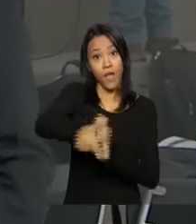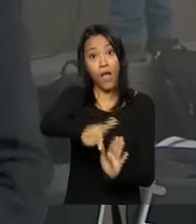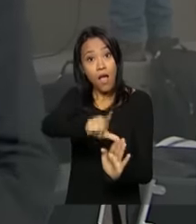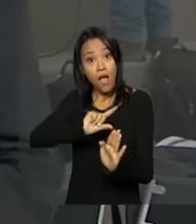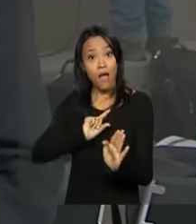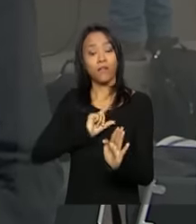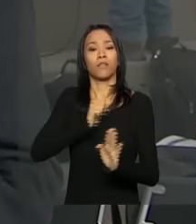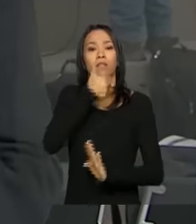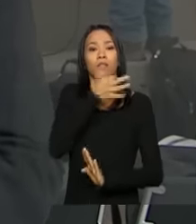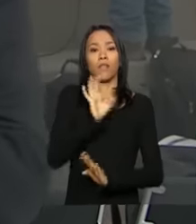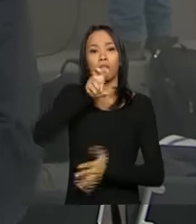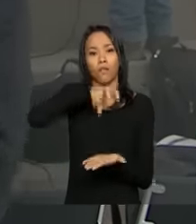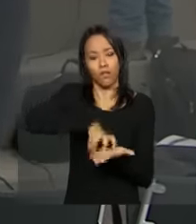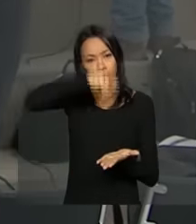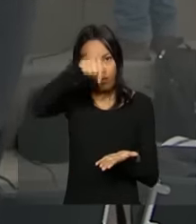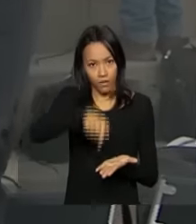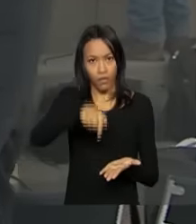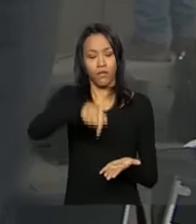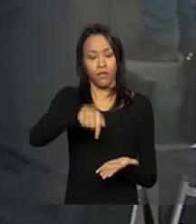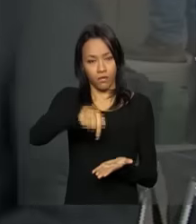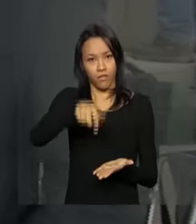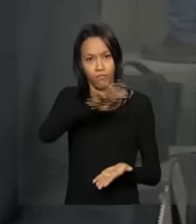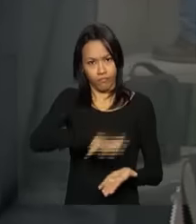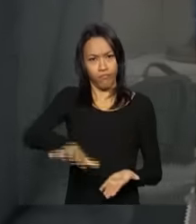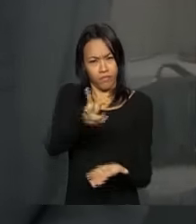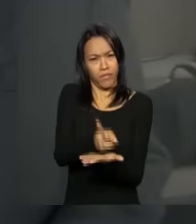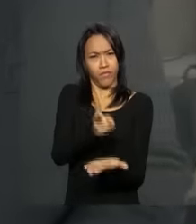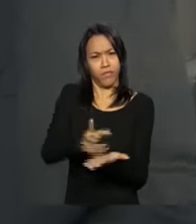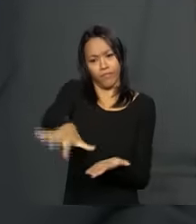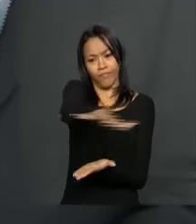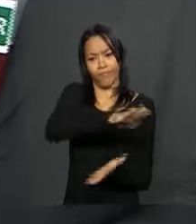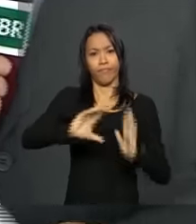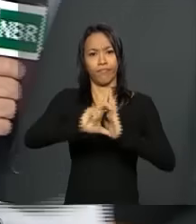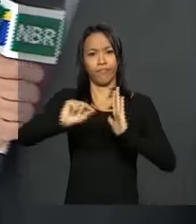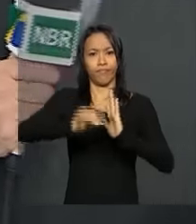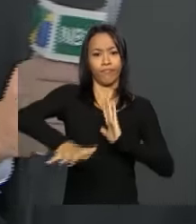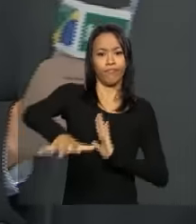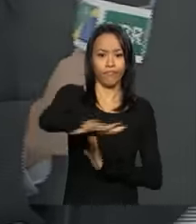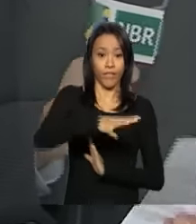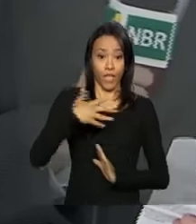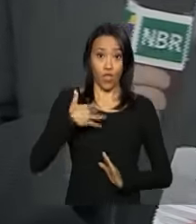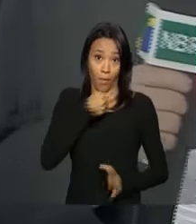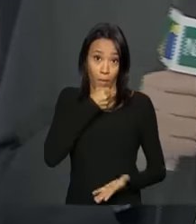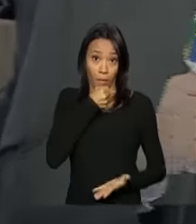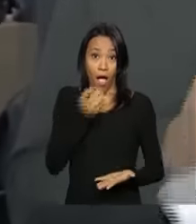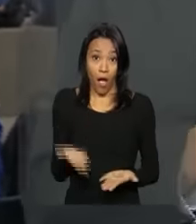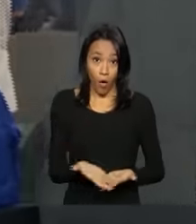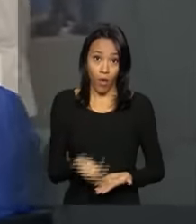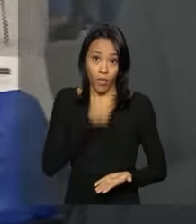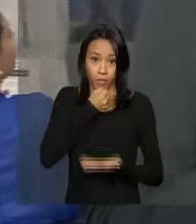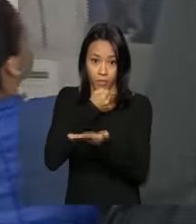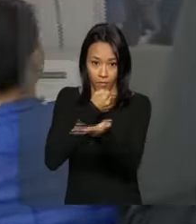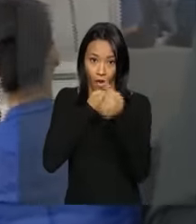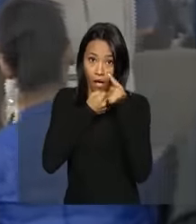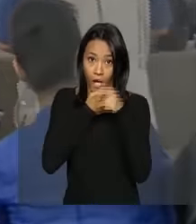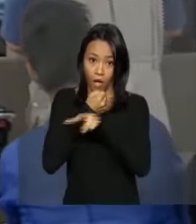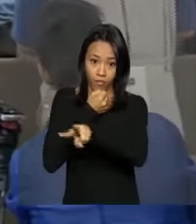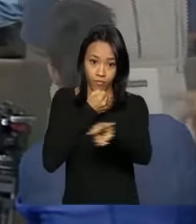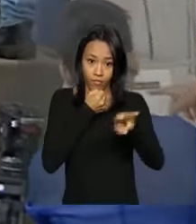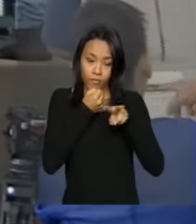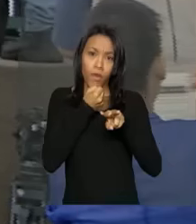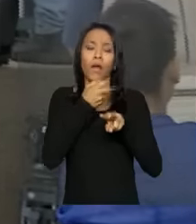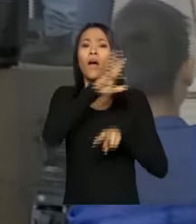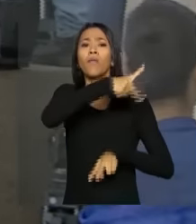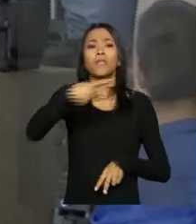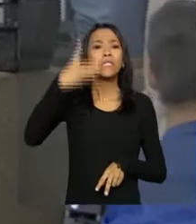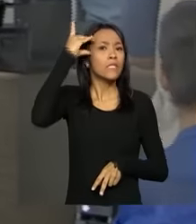às 10 horas da manhã, aqui no Salão Oeste do Palácio do Planalto, que é de onde eu falo agora, a presidenta Dilma Rousseff